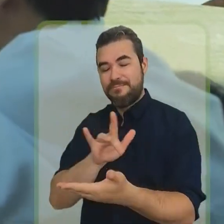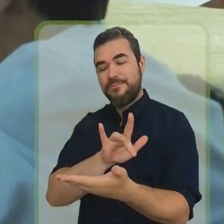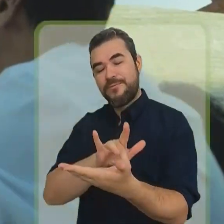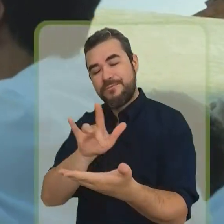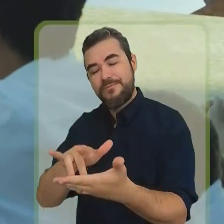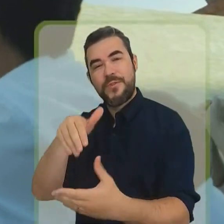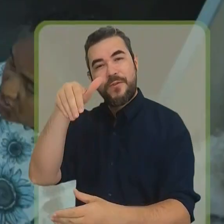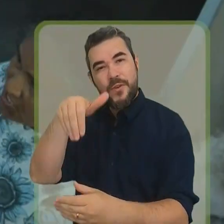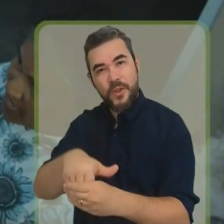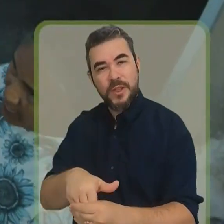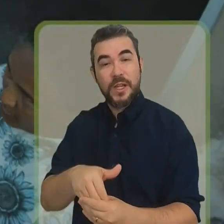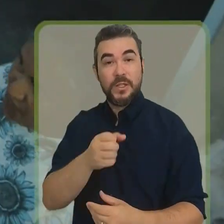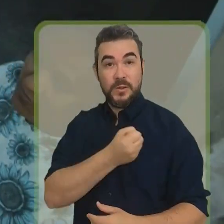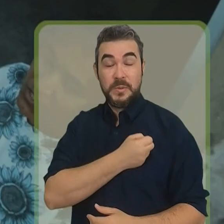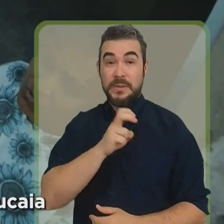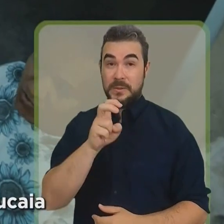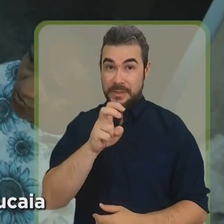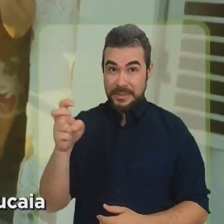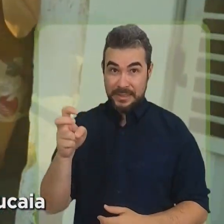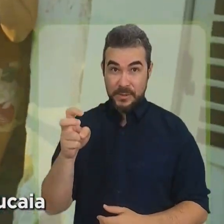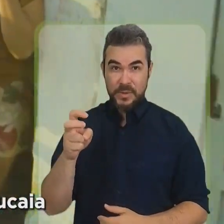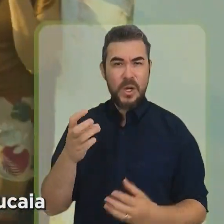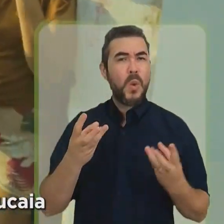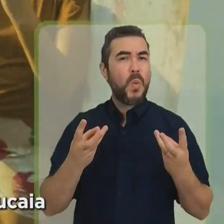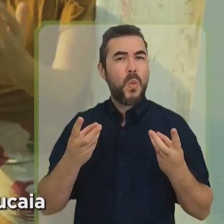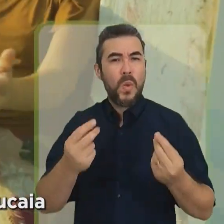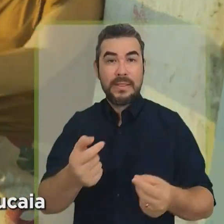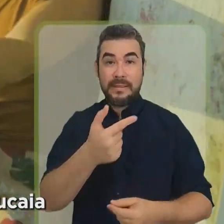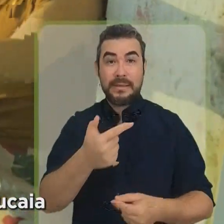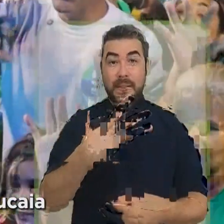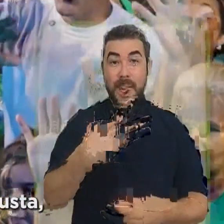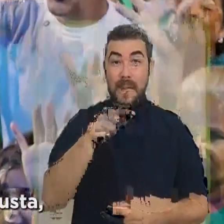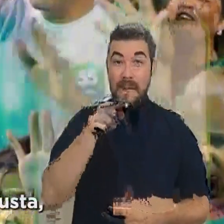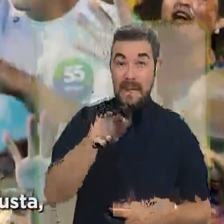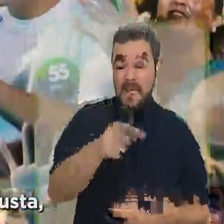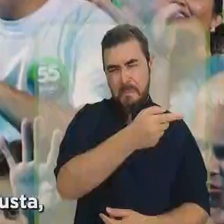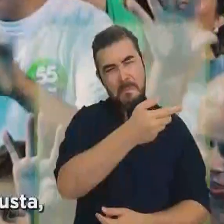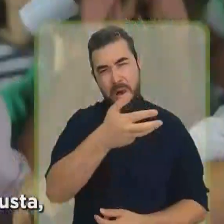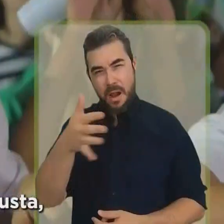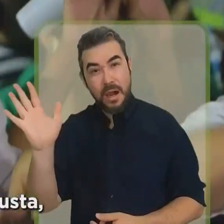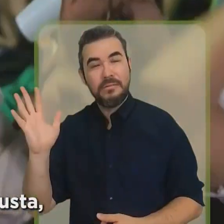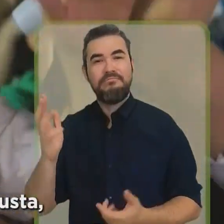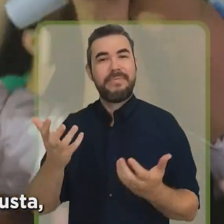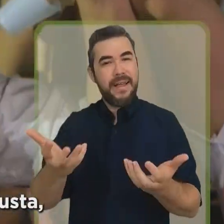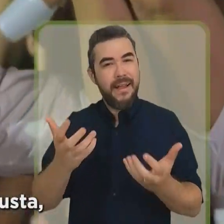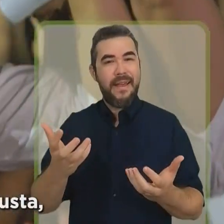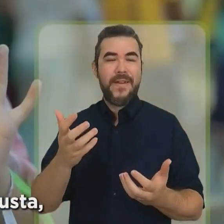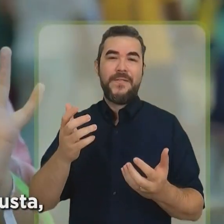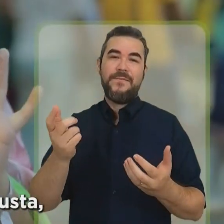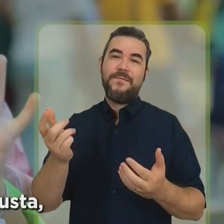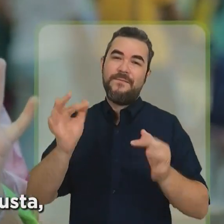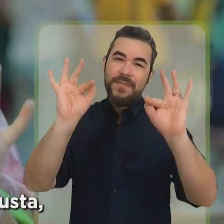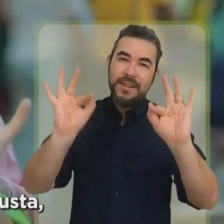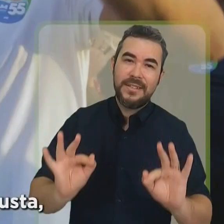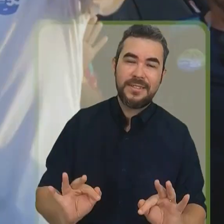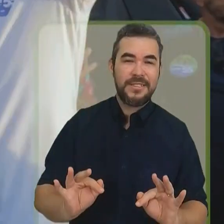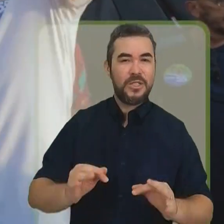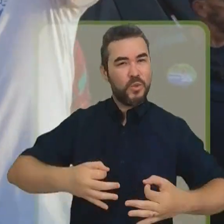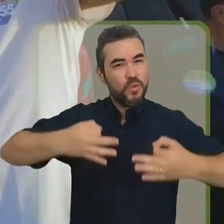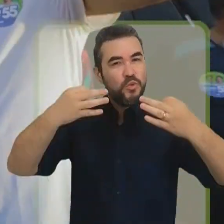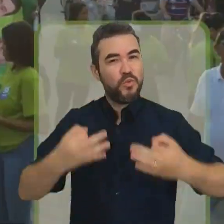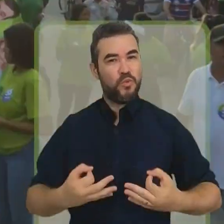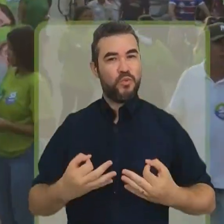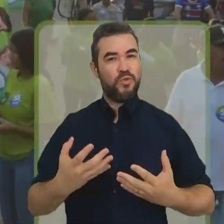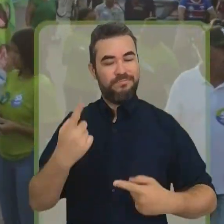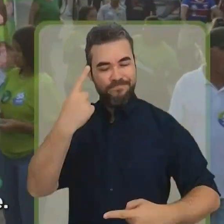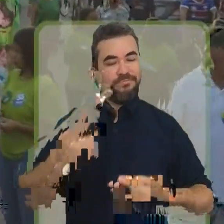.146 votos que escolheram viver em uma Calcaia feliz de novo. Uma Calcaia mais justa, mais